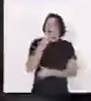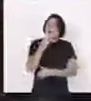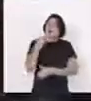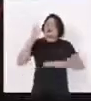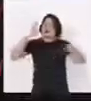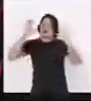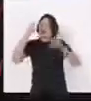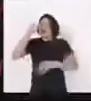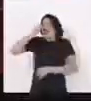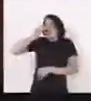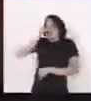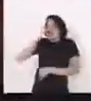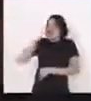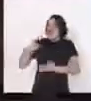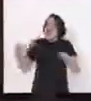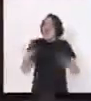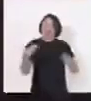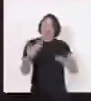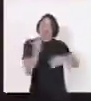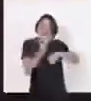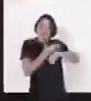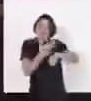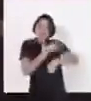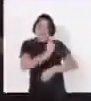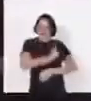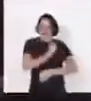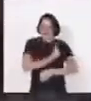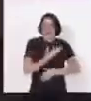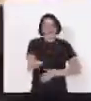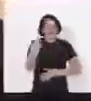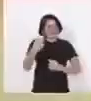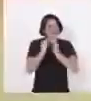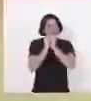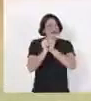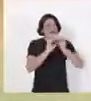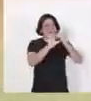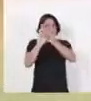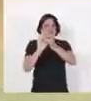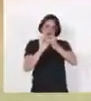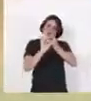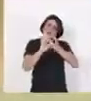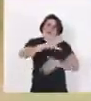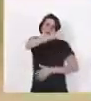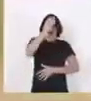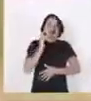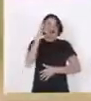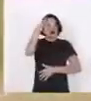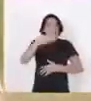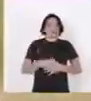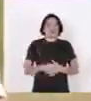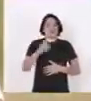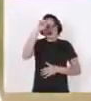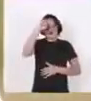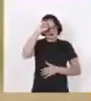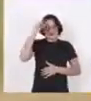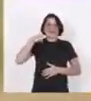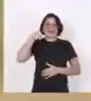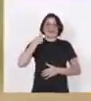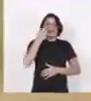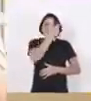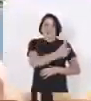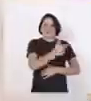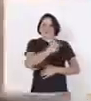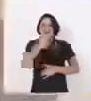e viver na pobreza. Venha conosco construir o Amazonas do futuro. Coronel Menezes, senador, 2, 2, 2,